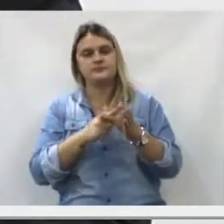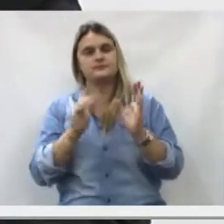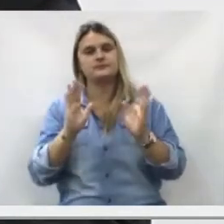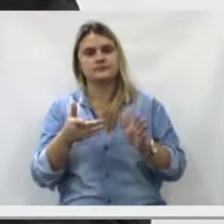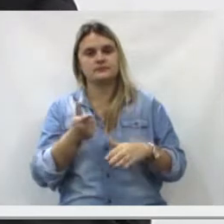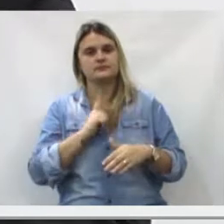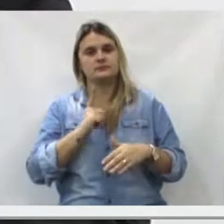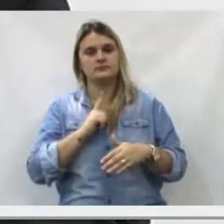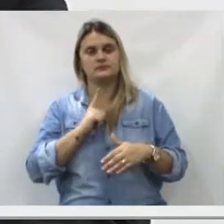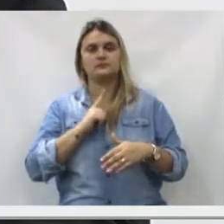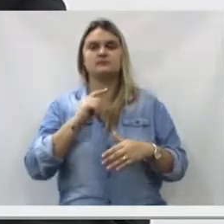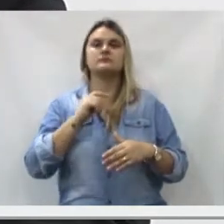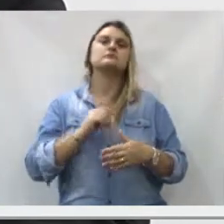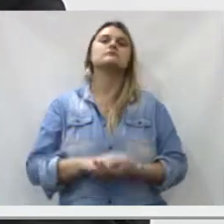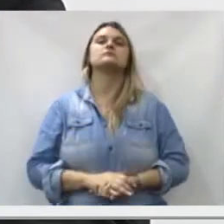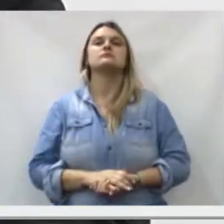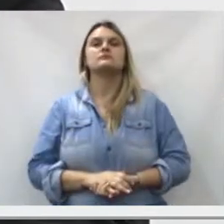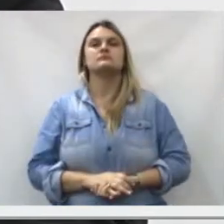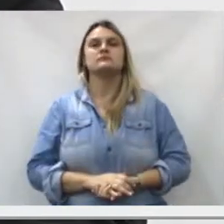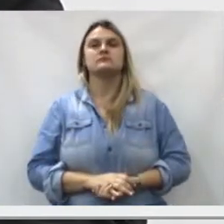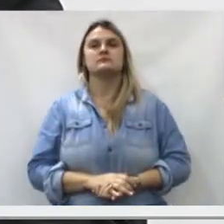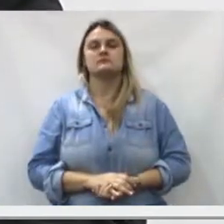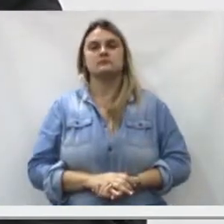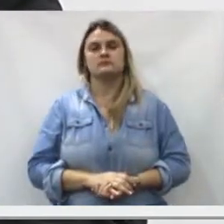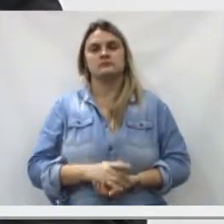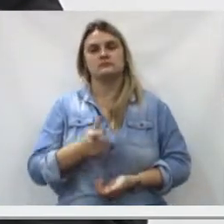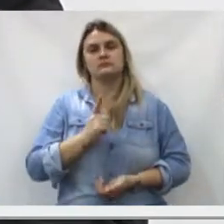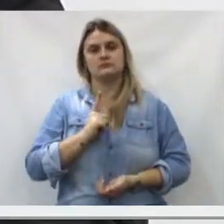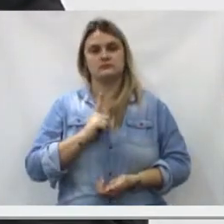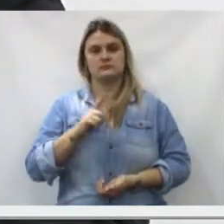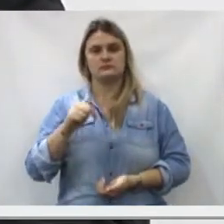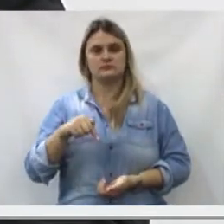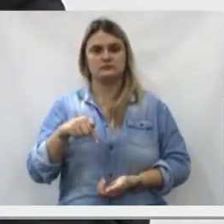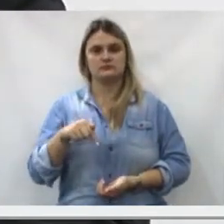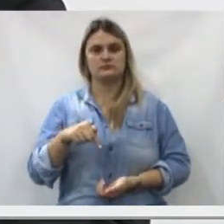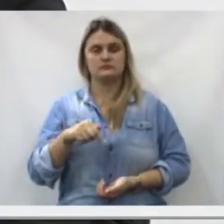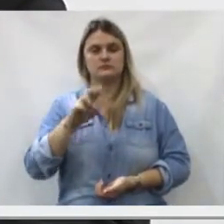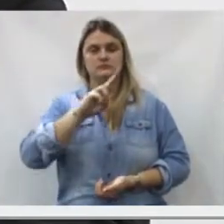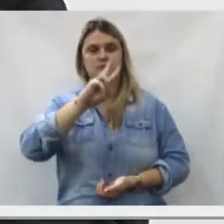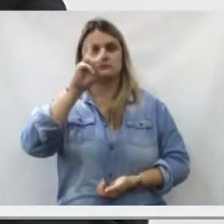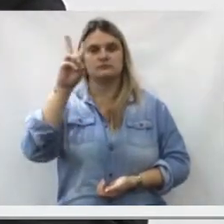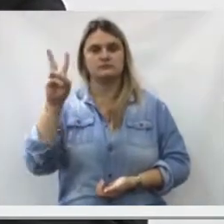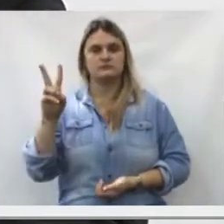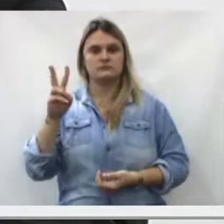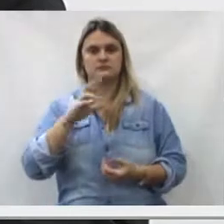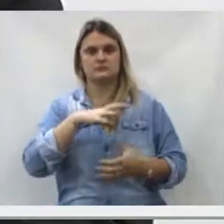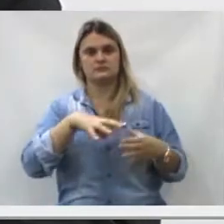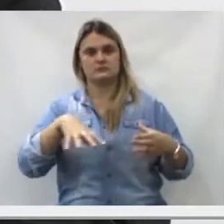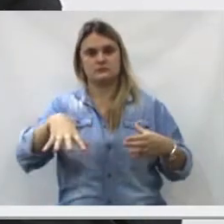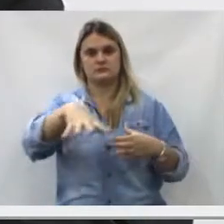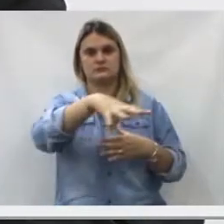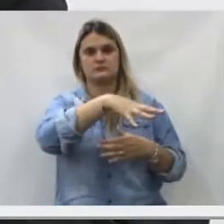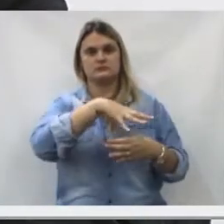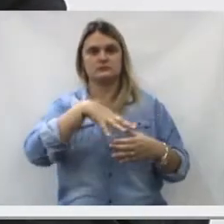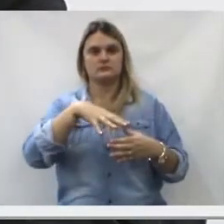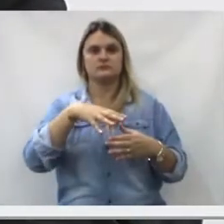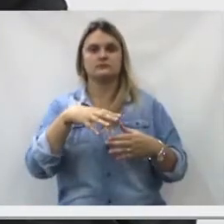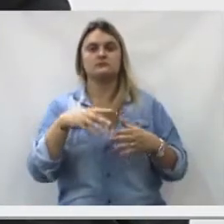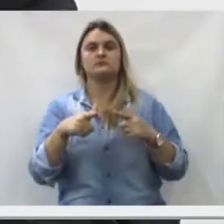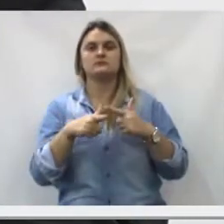fizeram uma visita em outras cidades onde já tem as quadras construídas. Temos aqui,